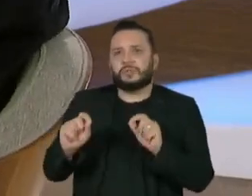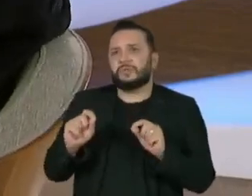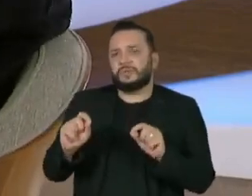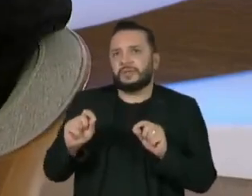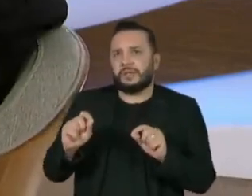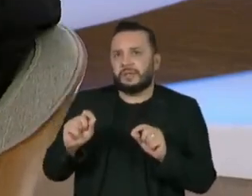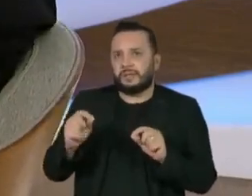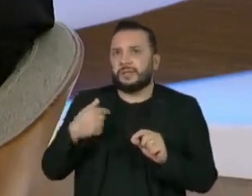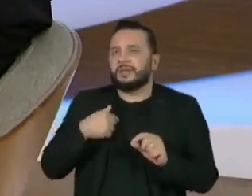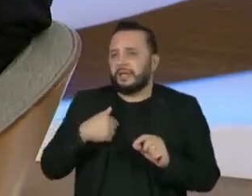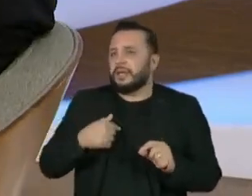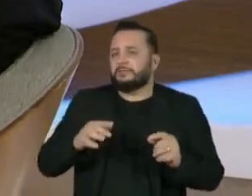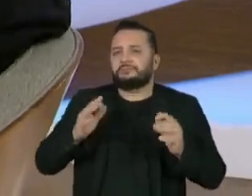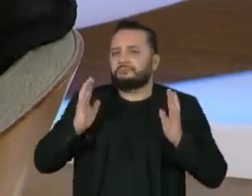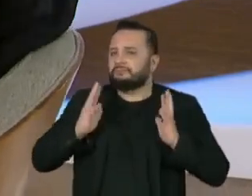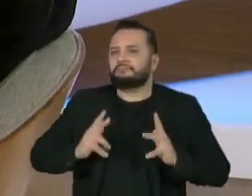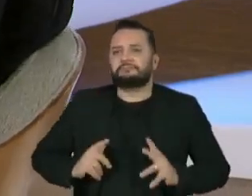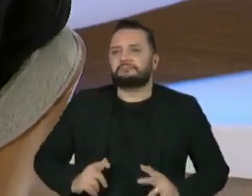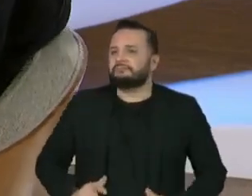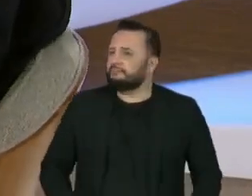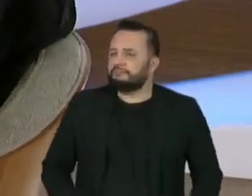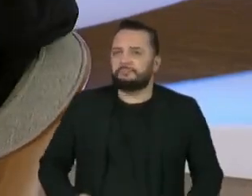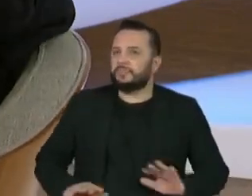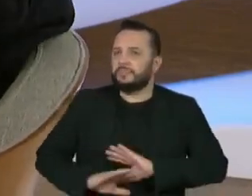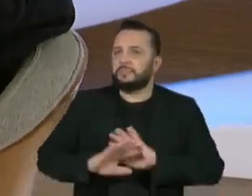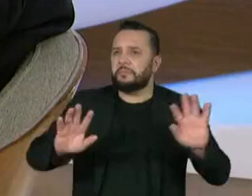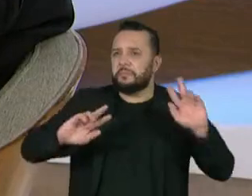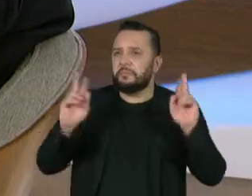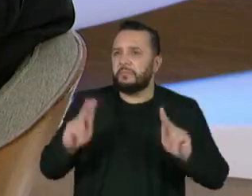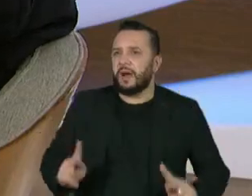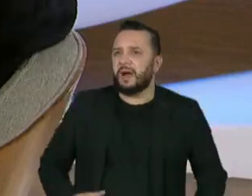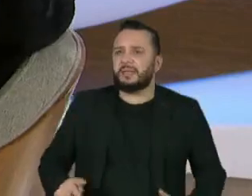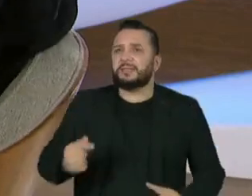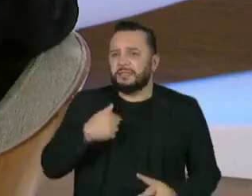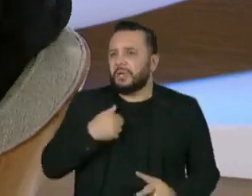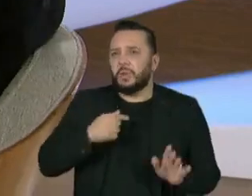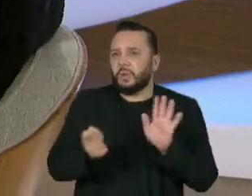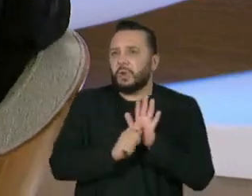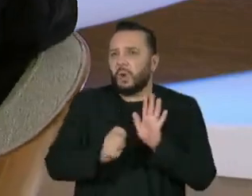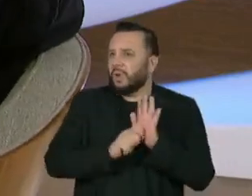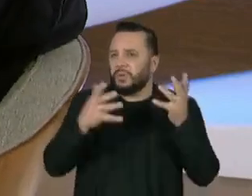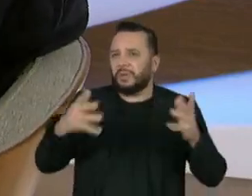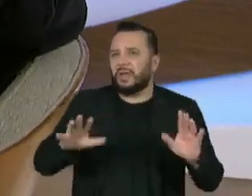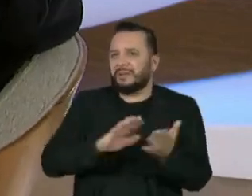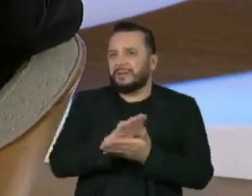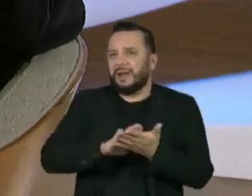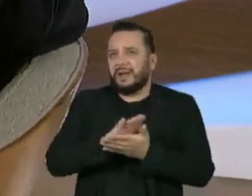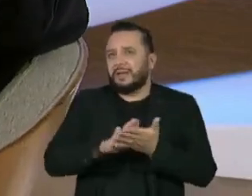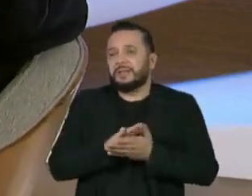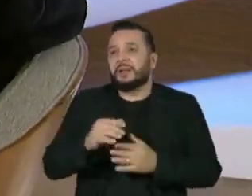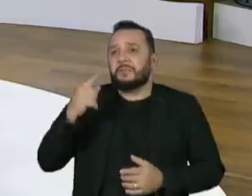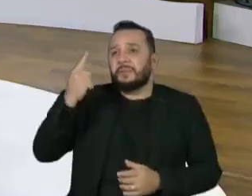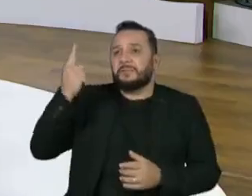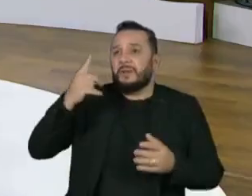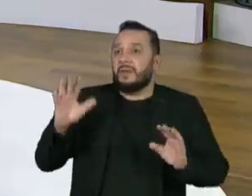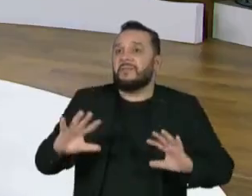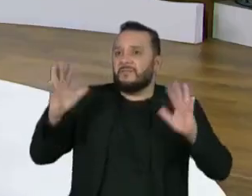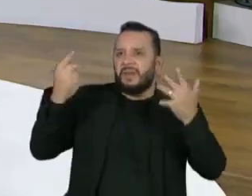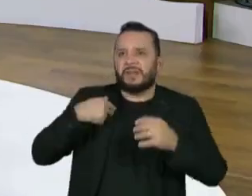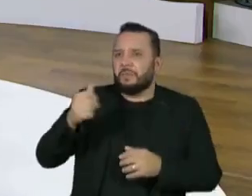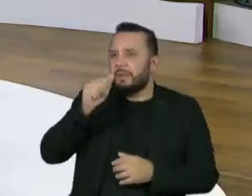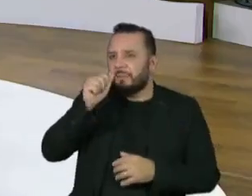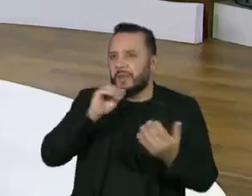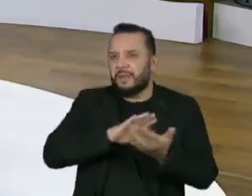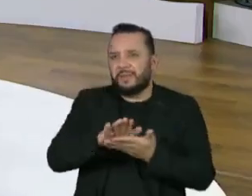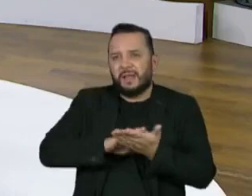sóbrio, fazer a Copa sóbrio e voltar para a minha casa sóbrio. Era o meu prêmio, era o meu troféu, era o primeiro evento que eu ia, não ia beber,